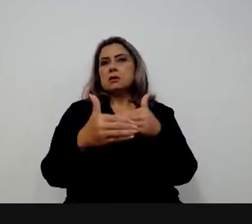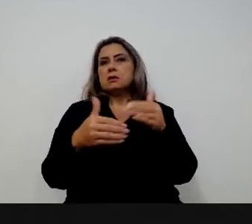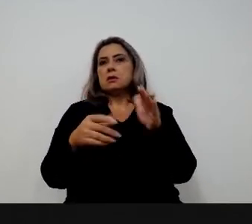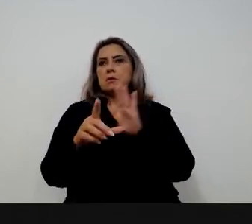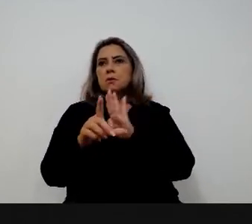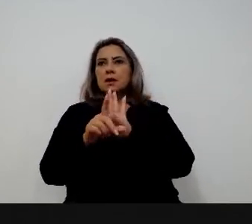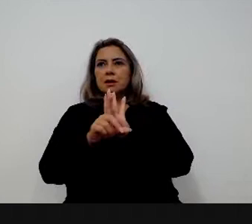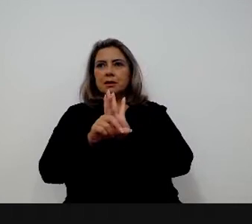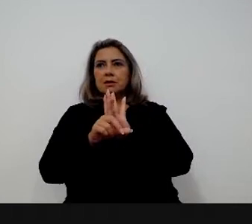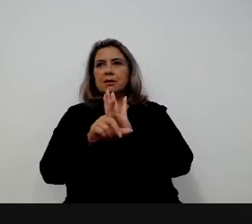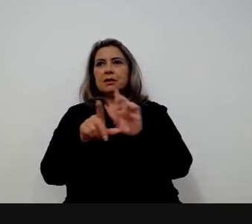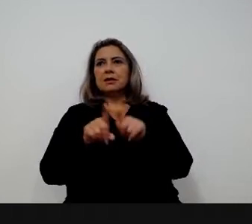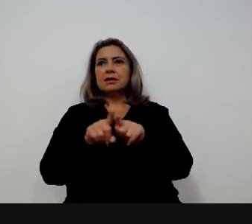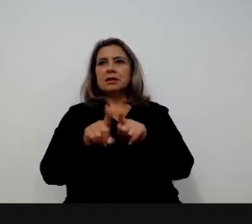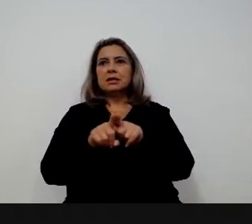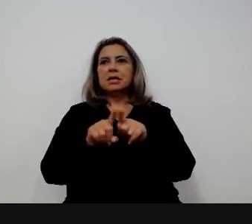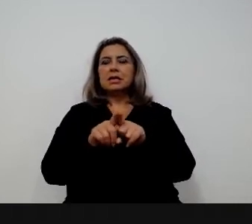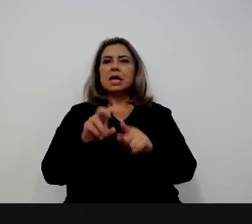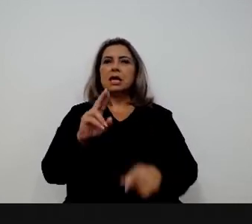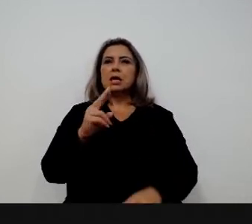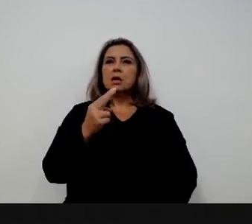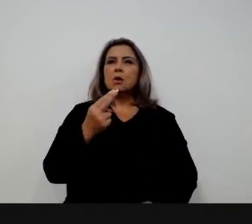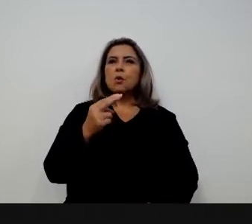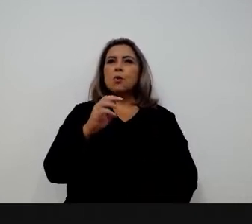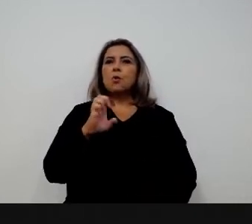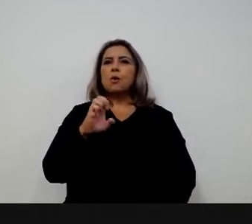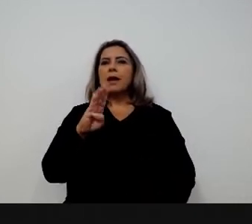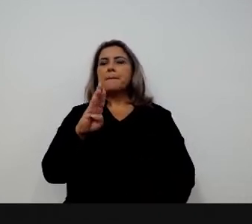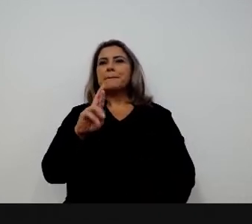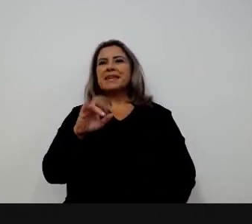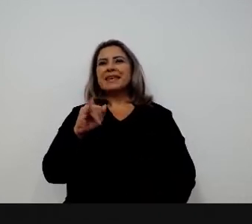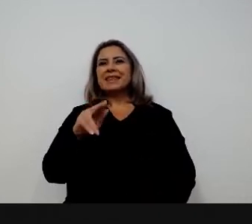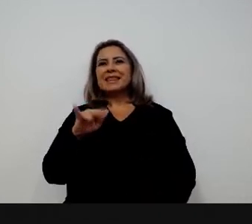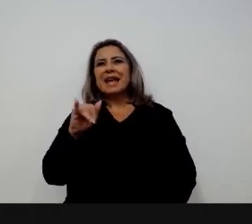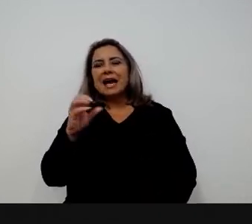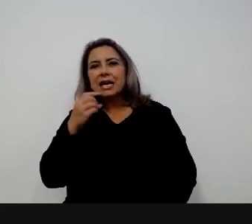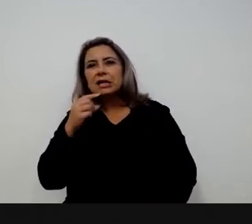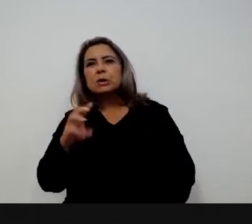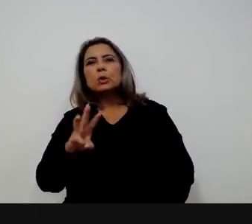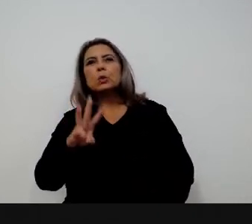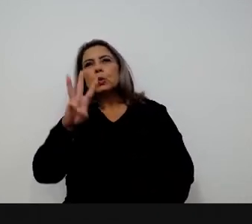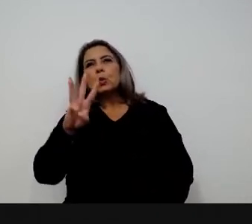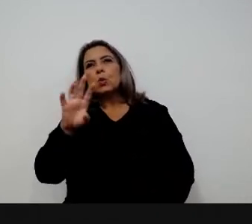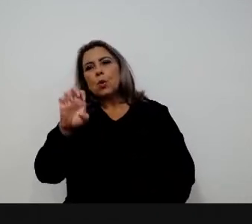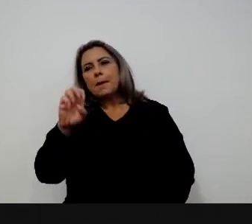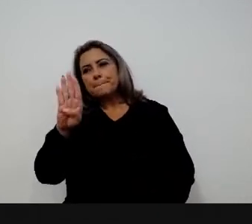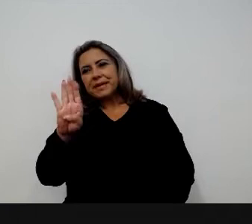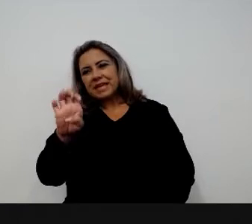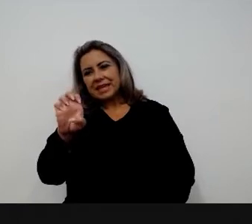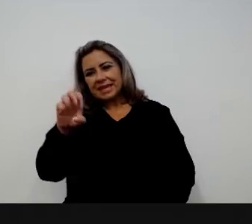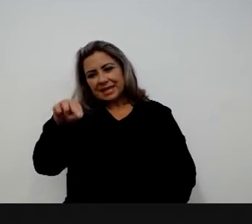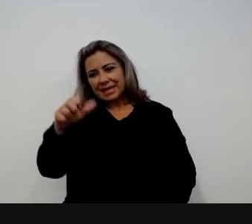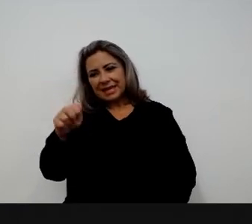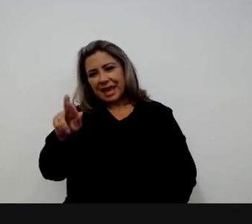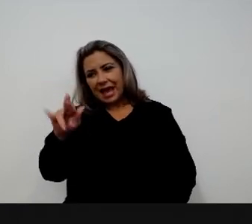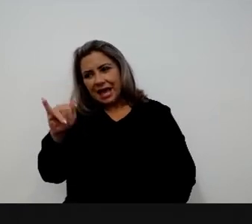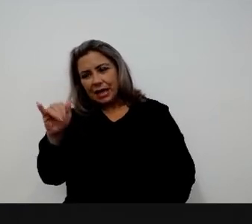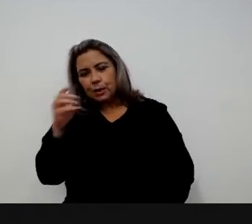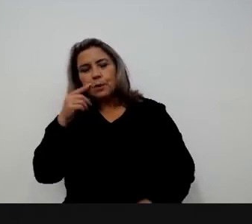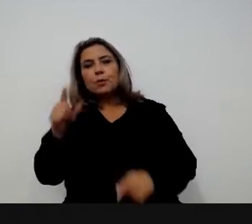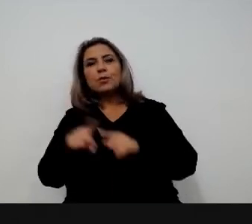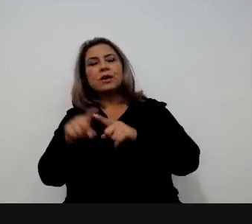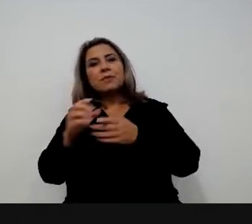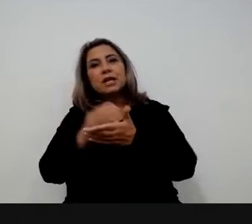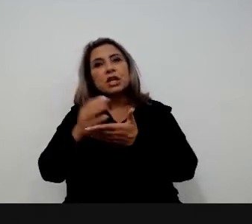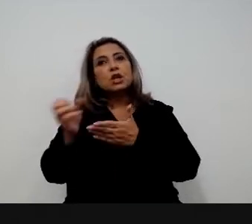lei, como a gente fez, criar webinários, criar sessões de Q&A, de perguntas e respostas, são formas de a gente criar novas